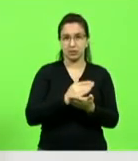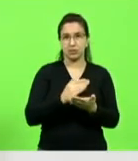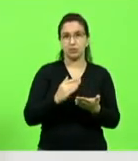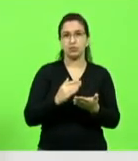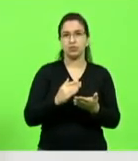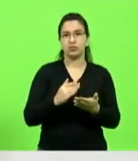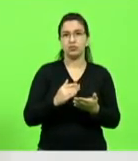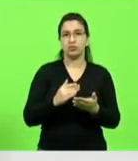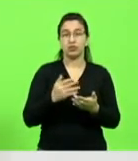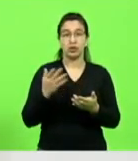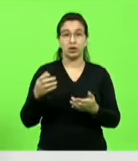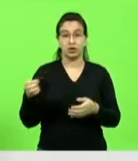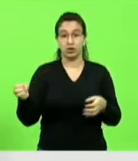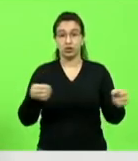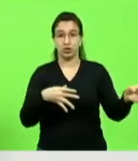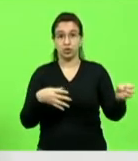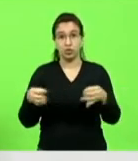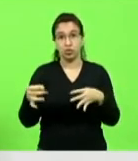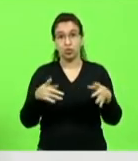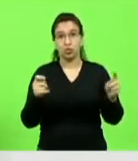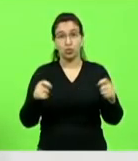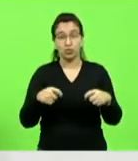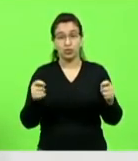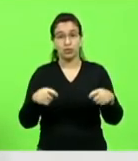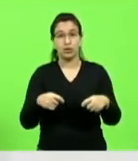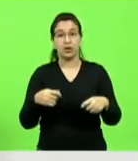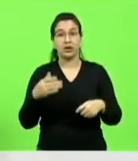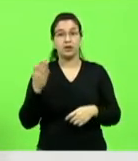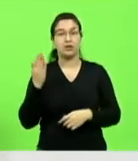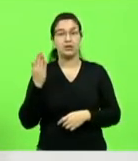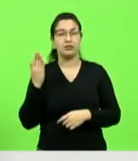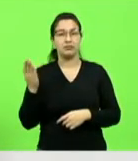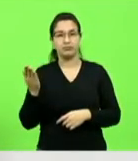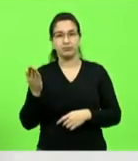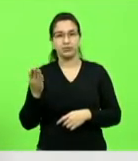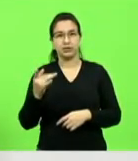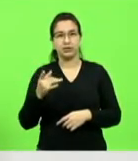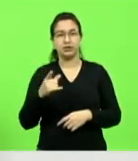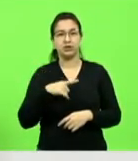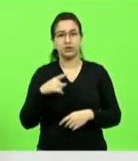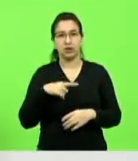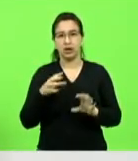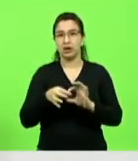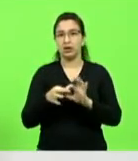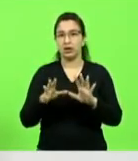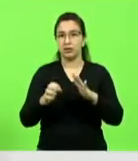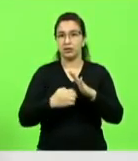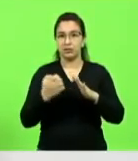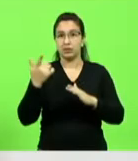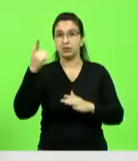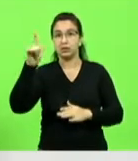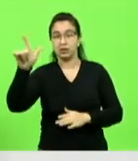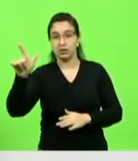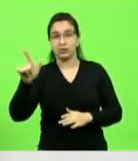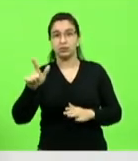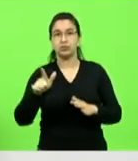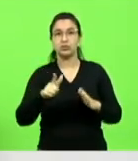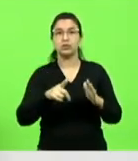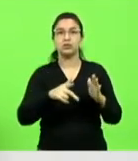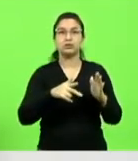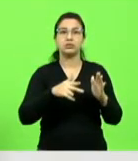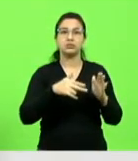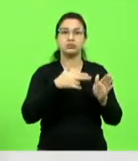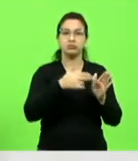partindo evidentemente para a concessão tanto no sistema rodoviário quanto no sistema ferroviário